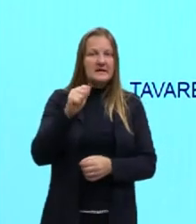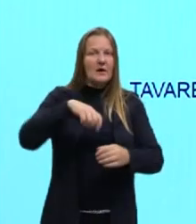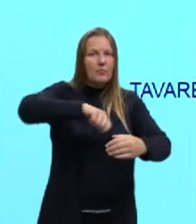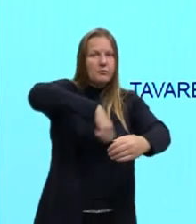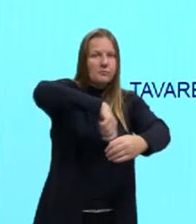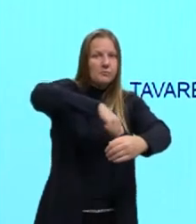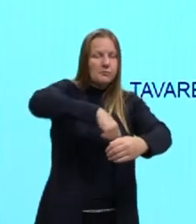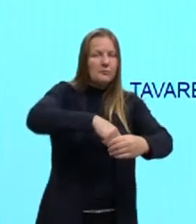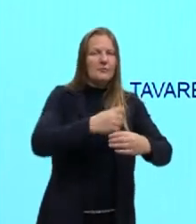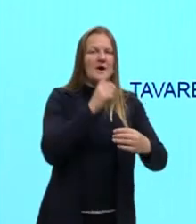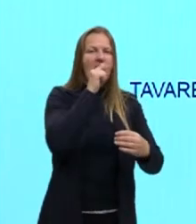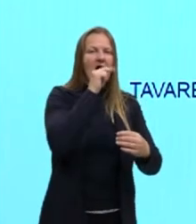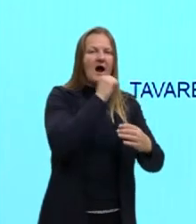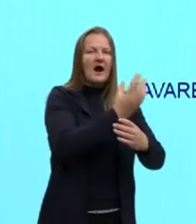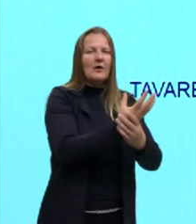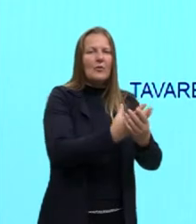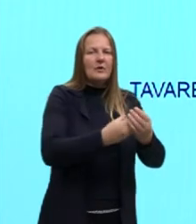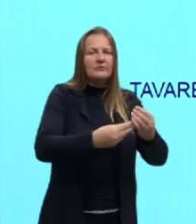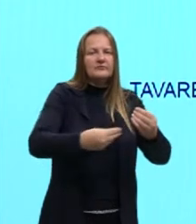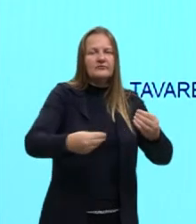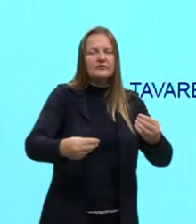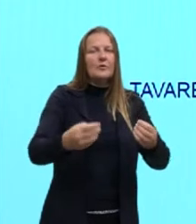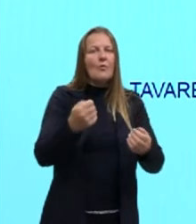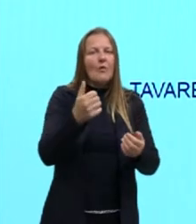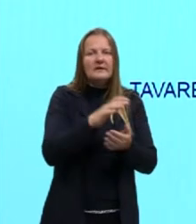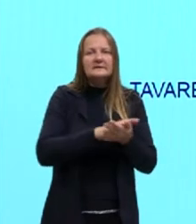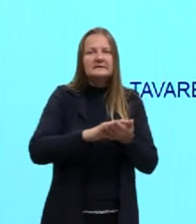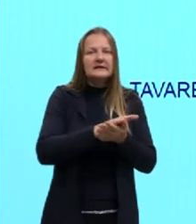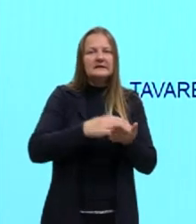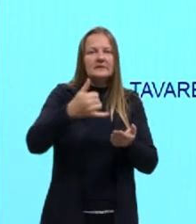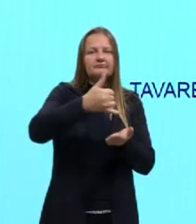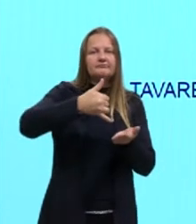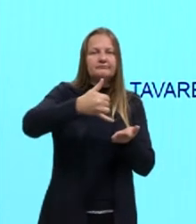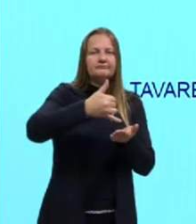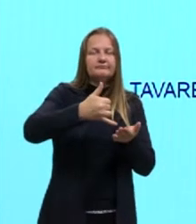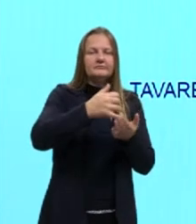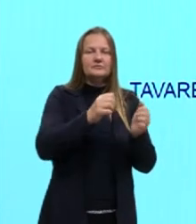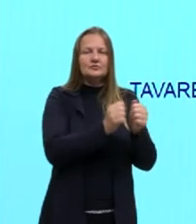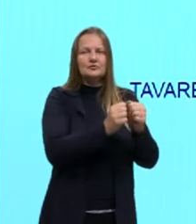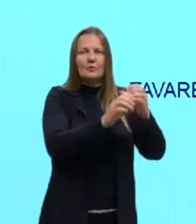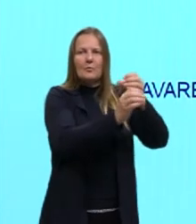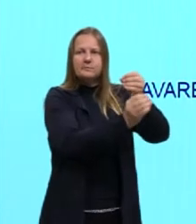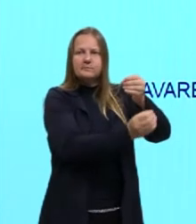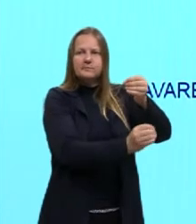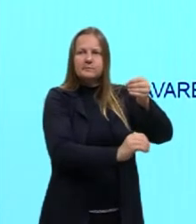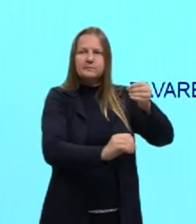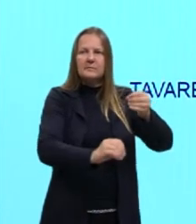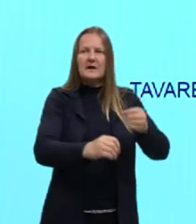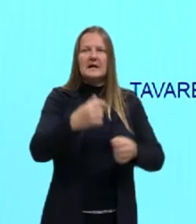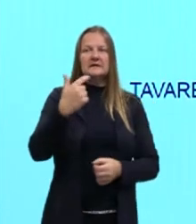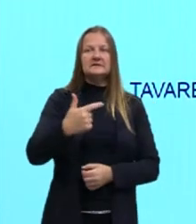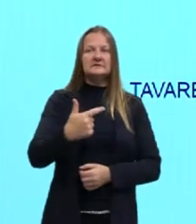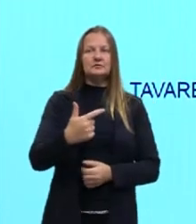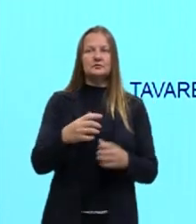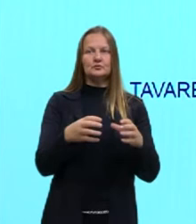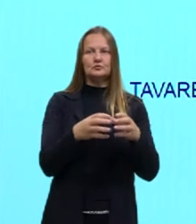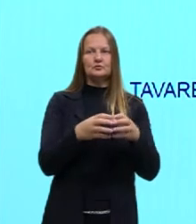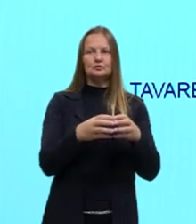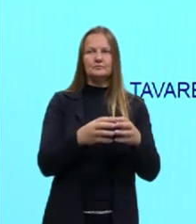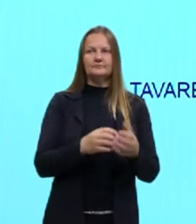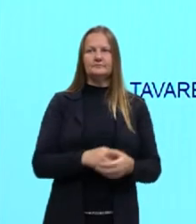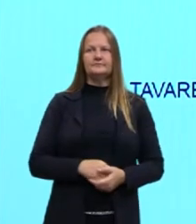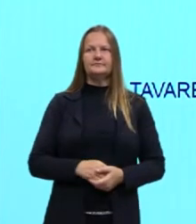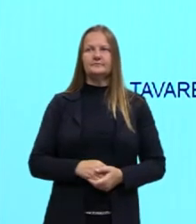liberando água quase isenta de gordura, certo? Na segunda etapa, o que acontece?